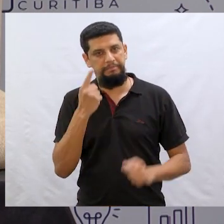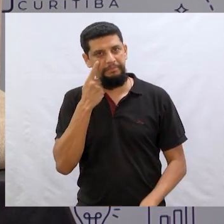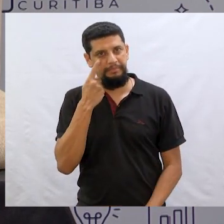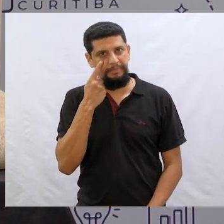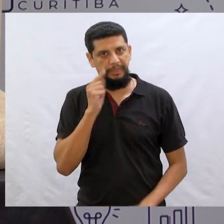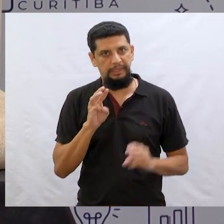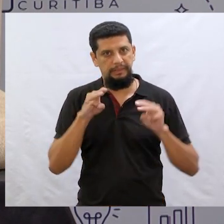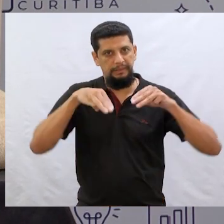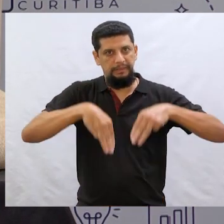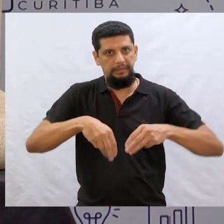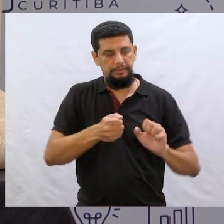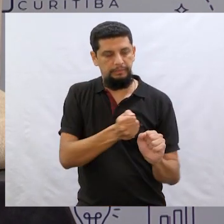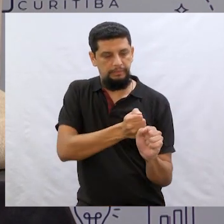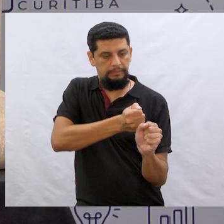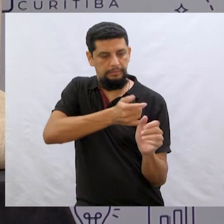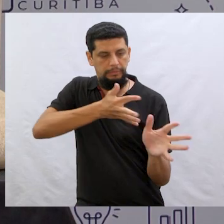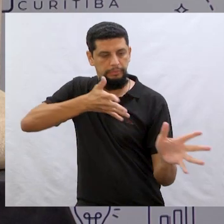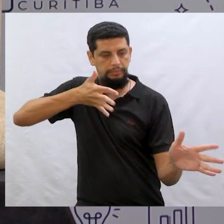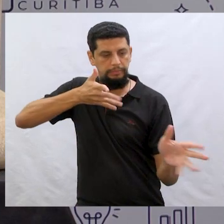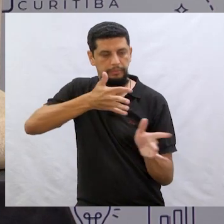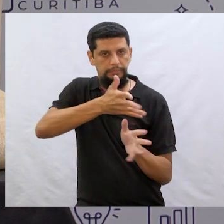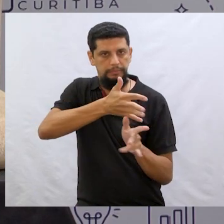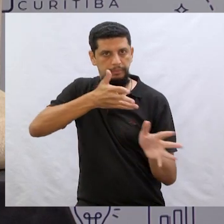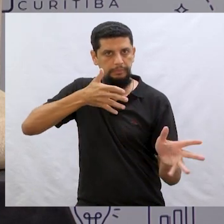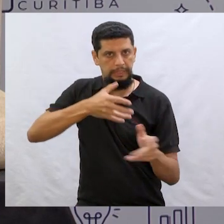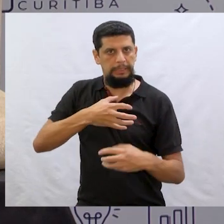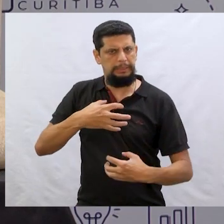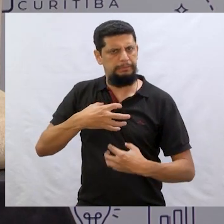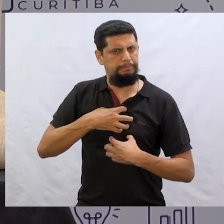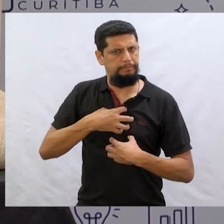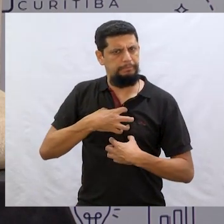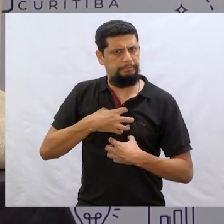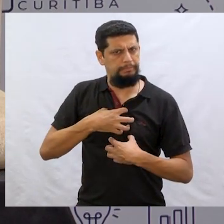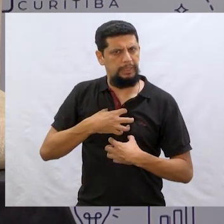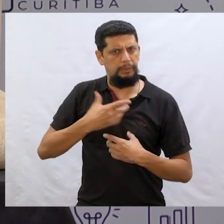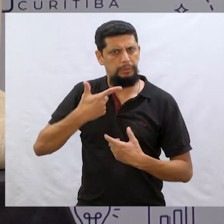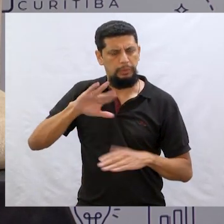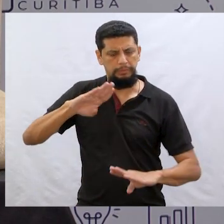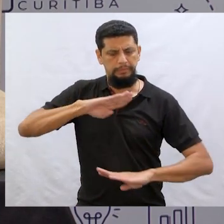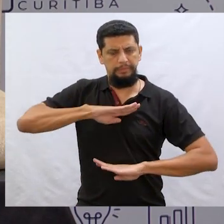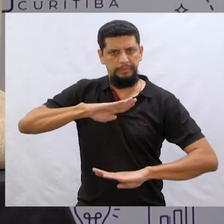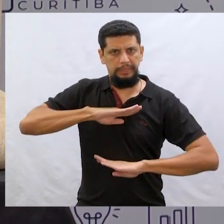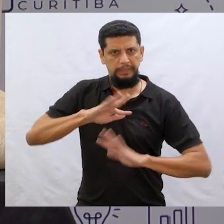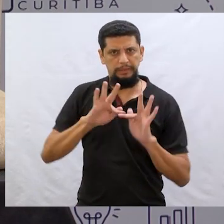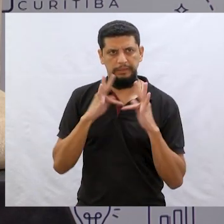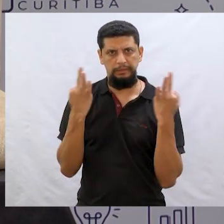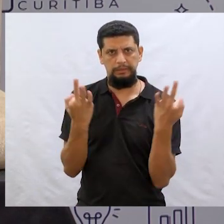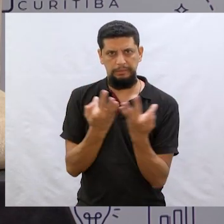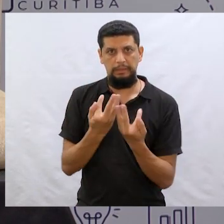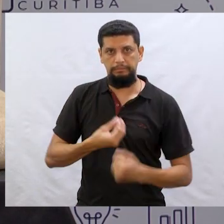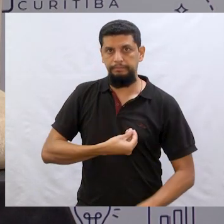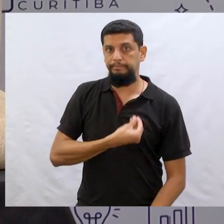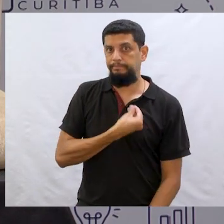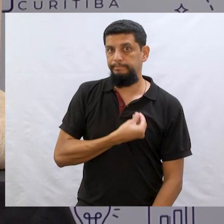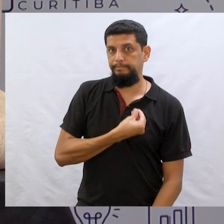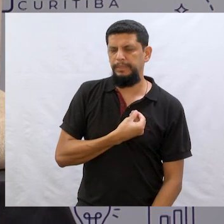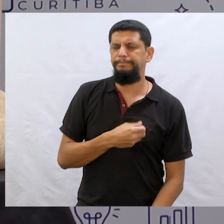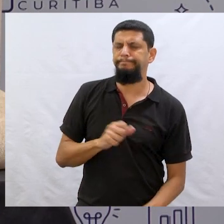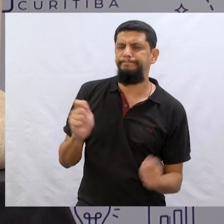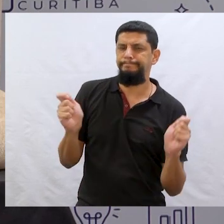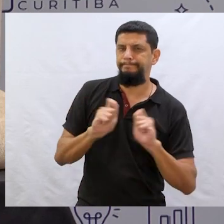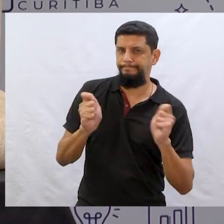Vocês viram que no final a harpa é vendida? E isso dá um jeito lá em toda a situação que a família do João estava vivendo?